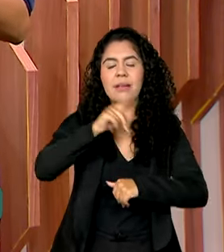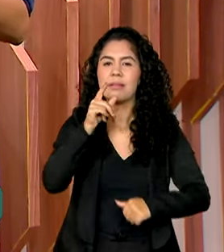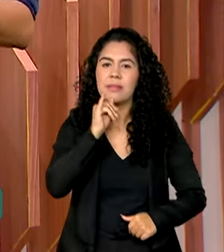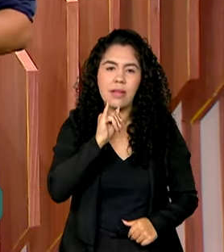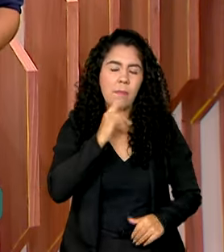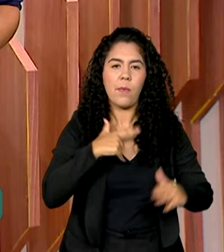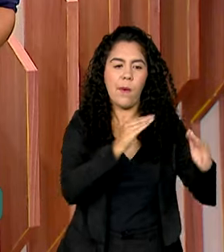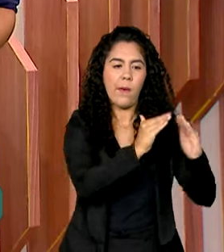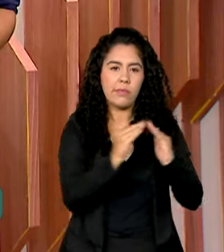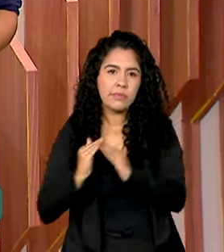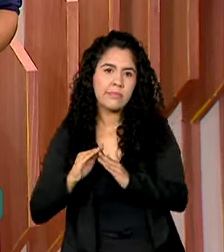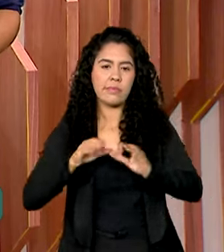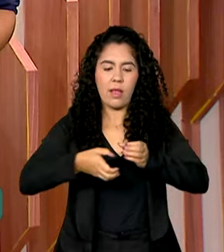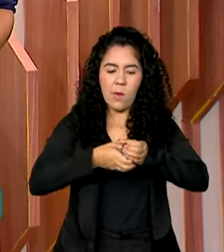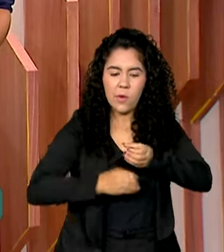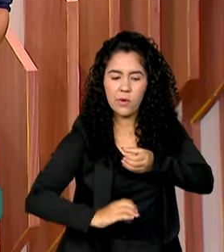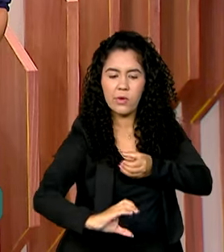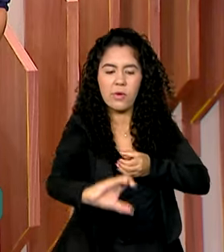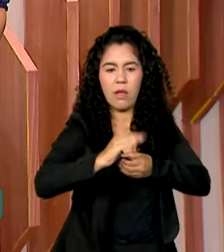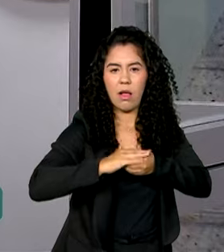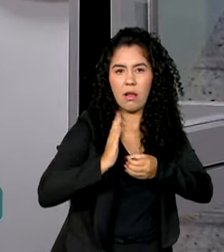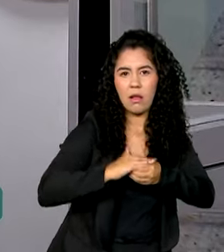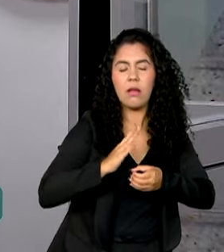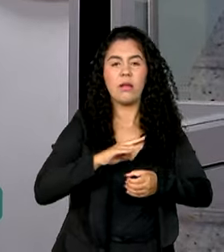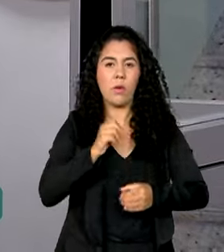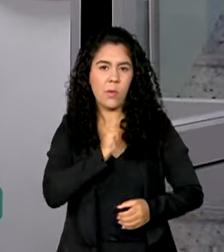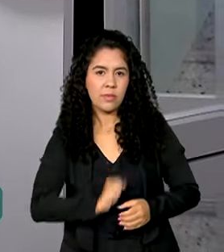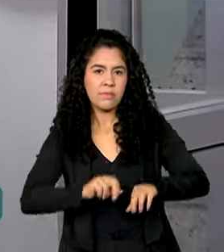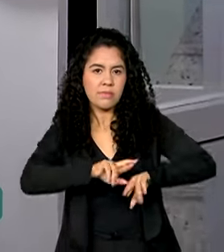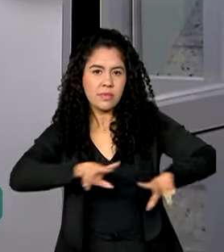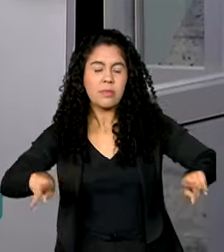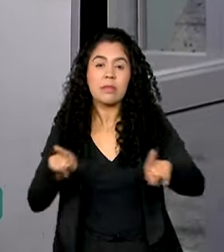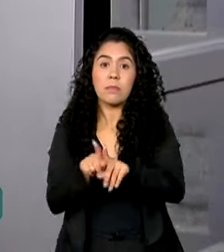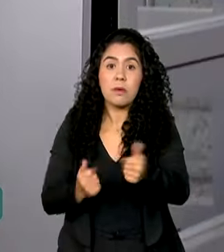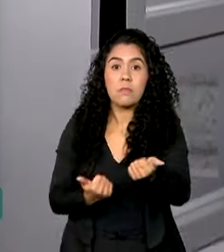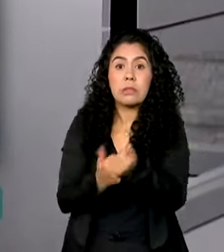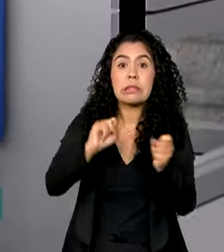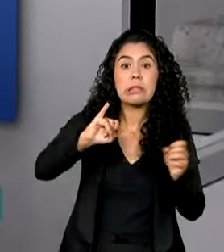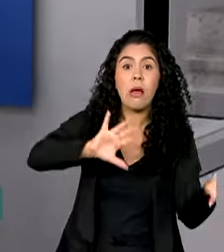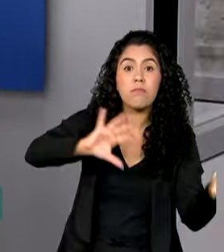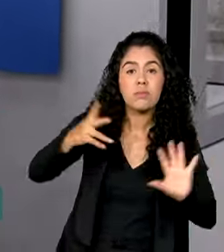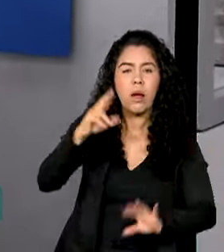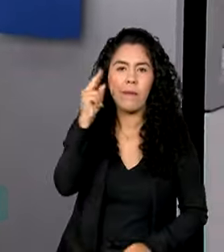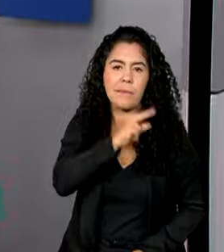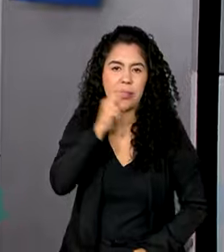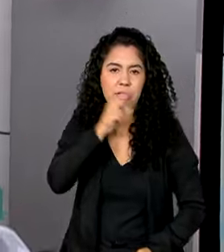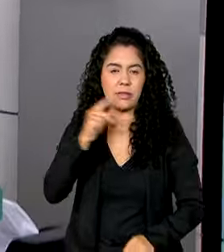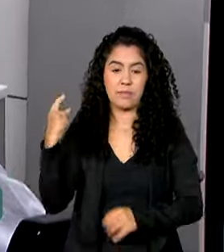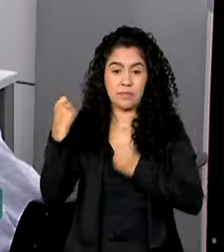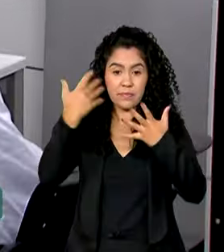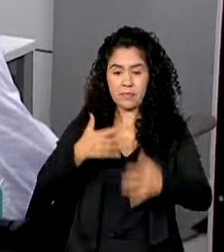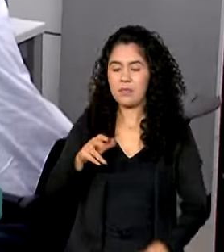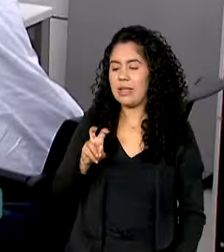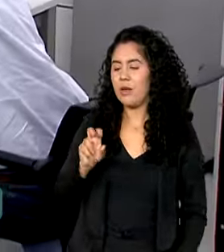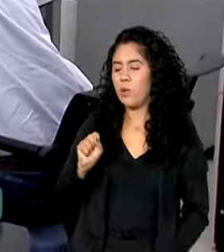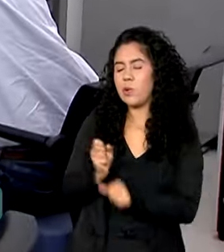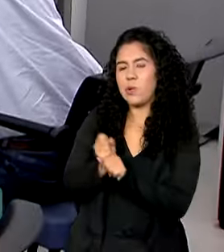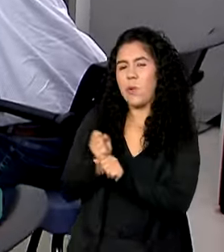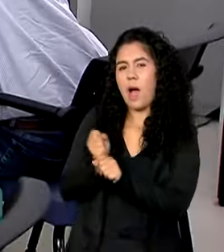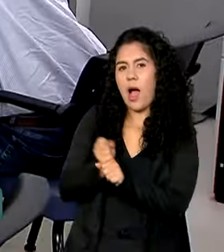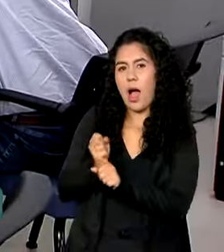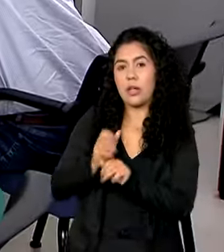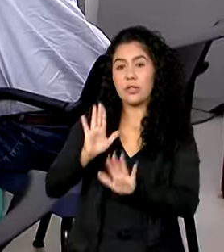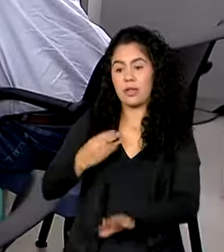e apoio nos momentos de calamidade. Nos 58 anos de existência do FGTS,